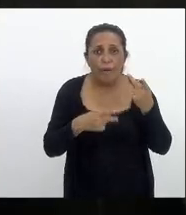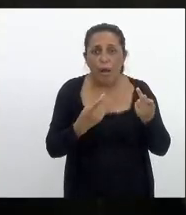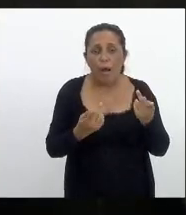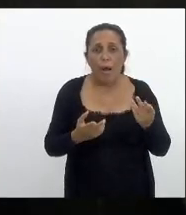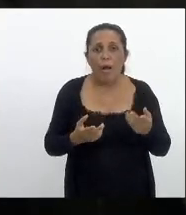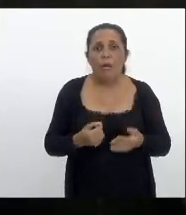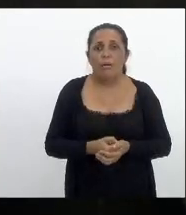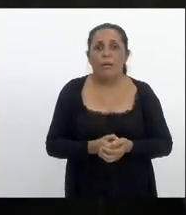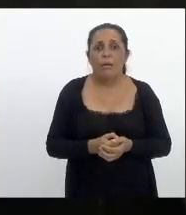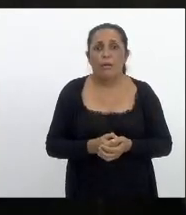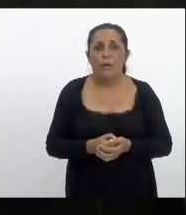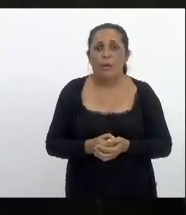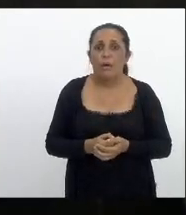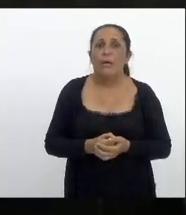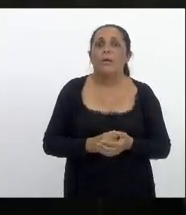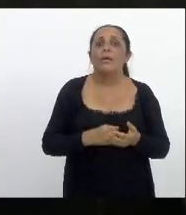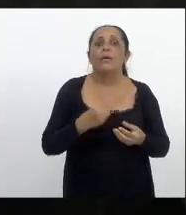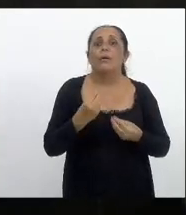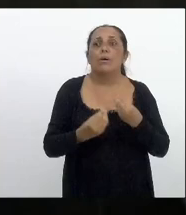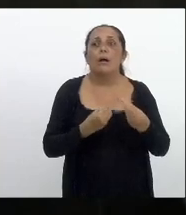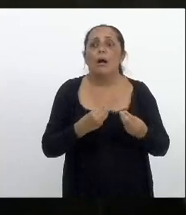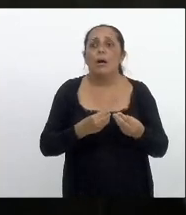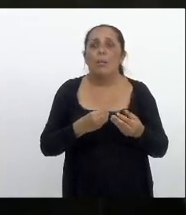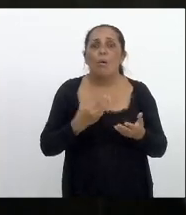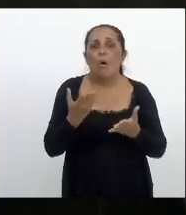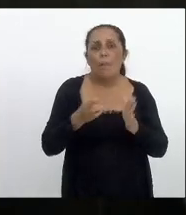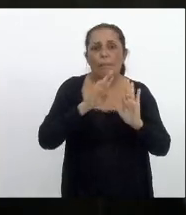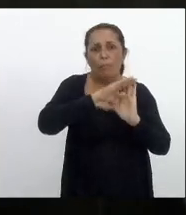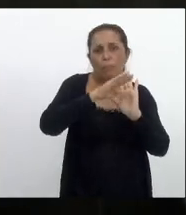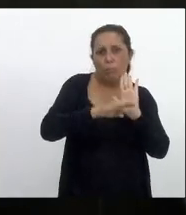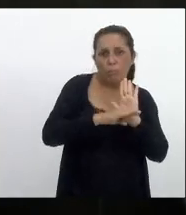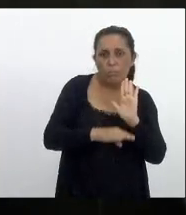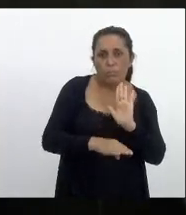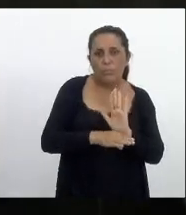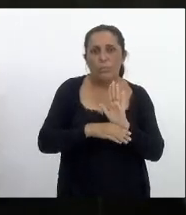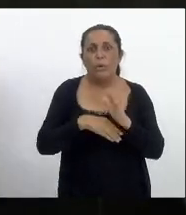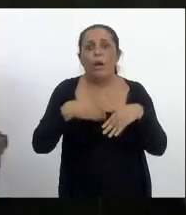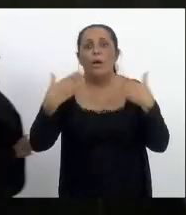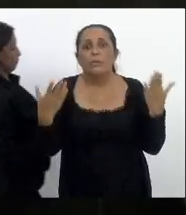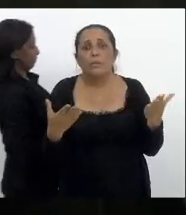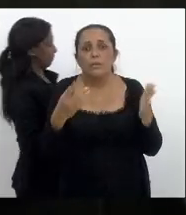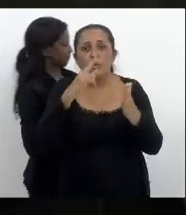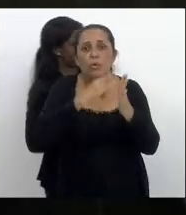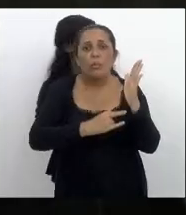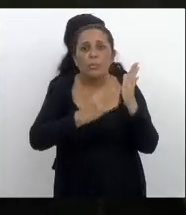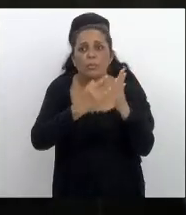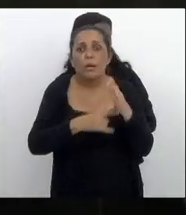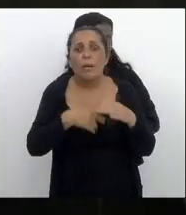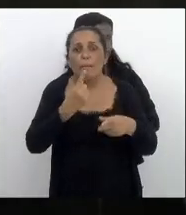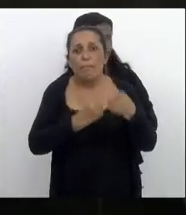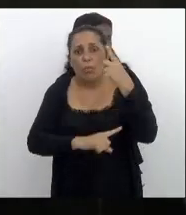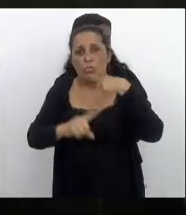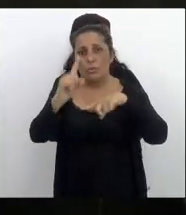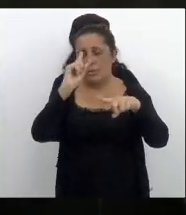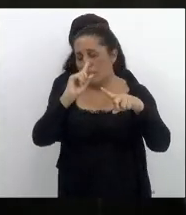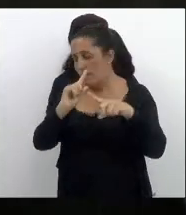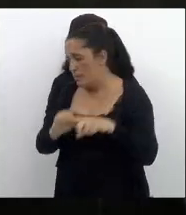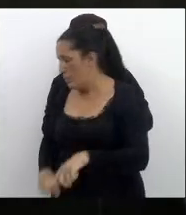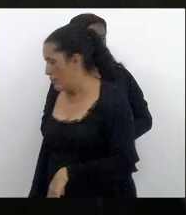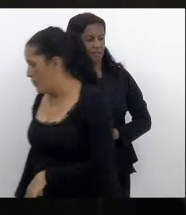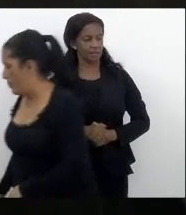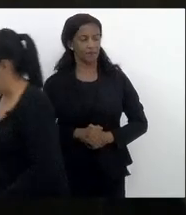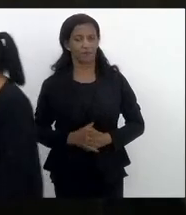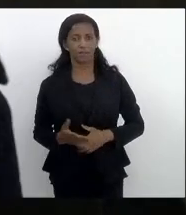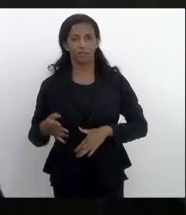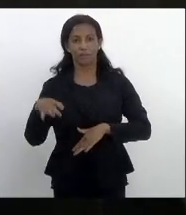apresenta documentos planilhas para entrar no regime entrar no regime cadê a documentação cadê a produção documentada do